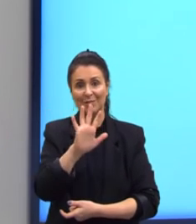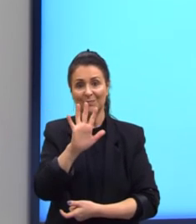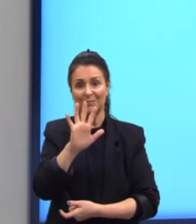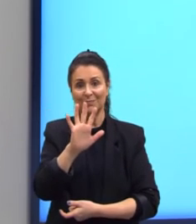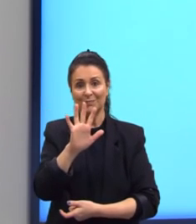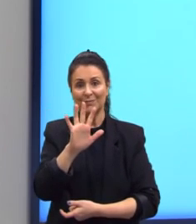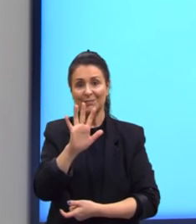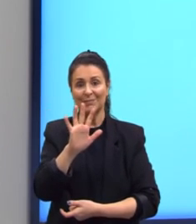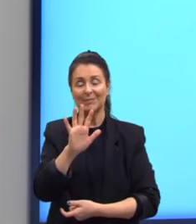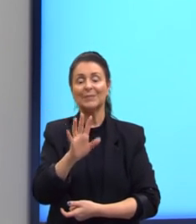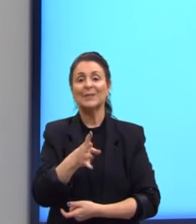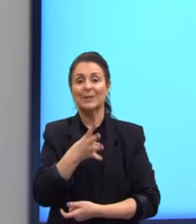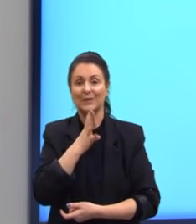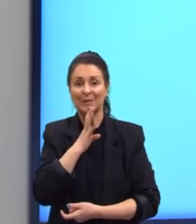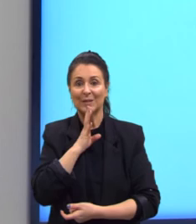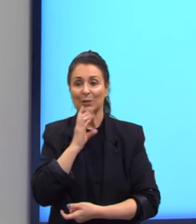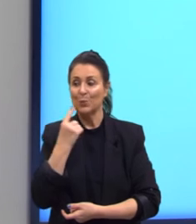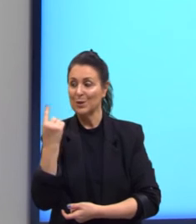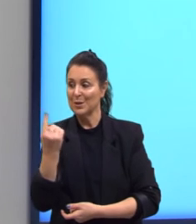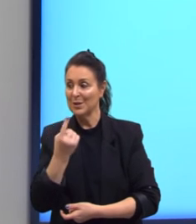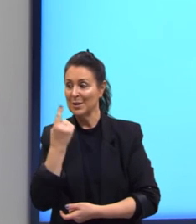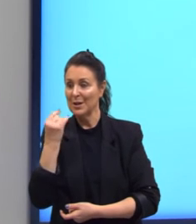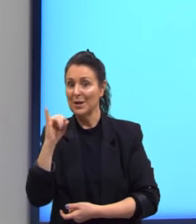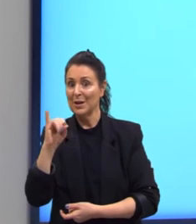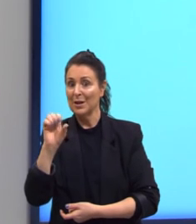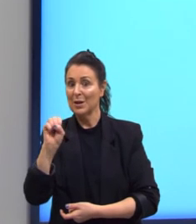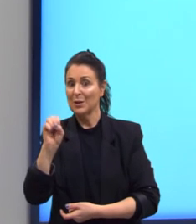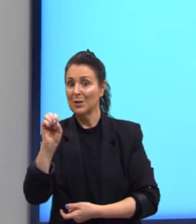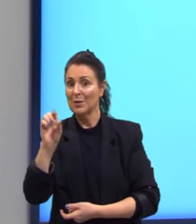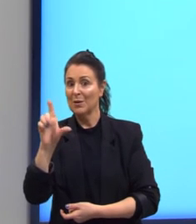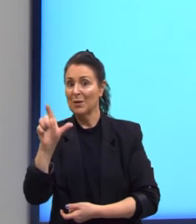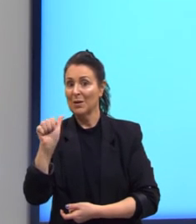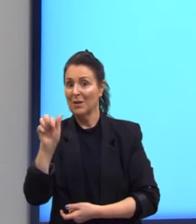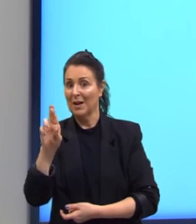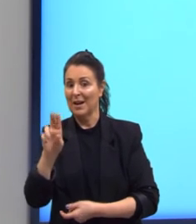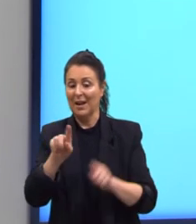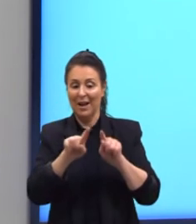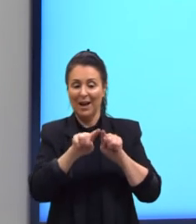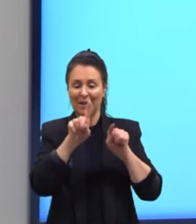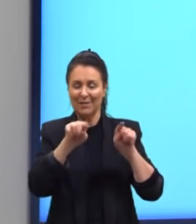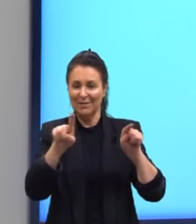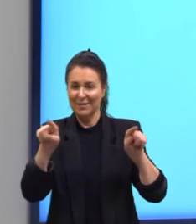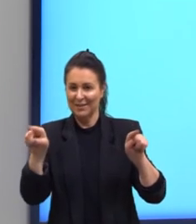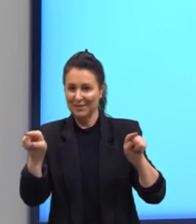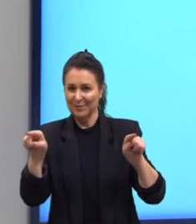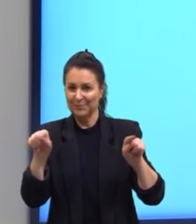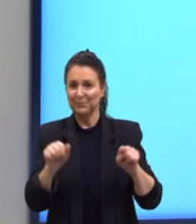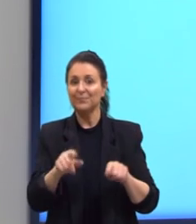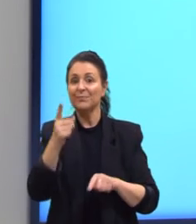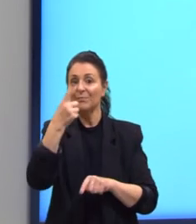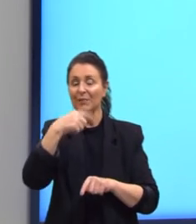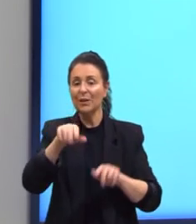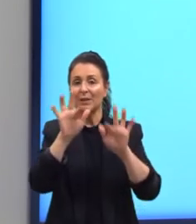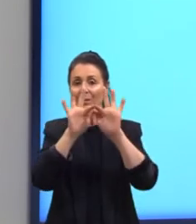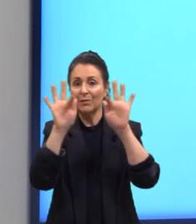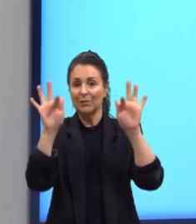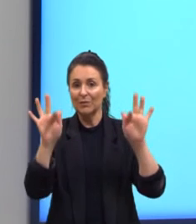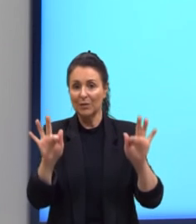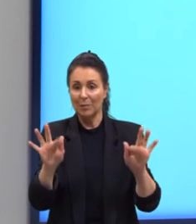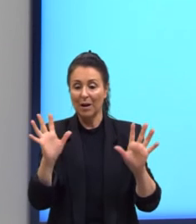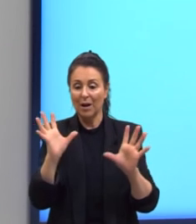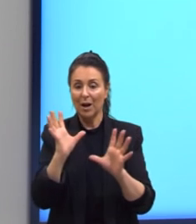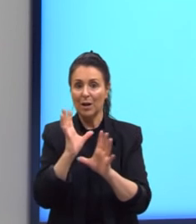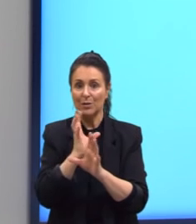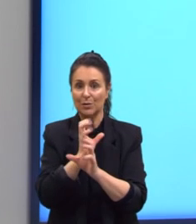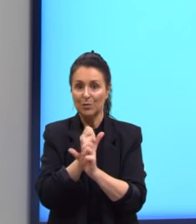história que nós conhecemos de isolar a variável né e outra fórmula que nós temos é a